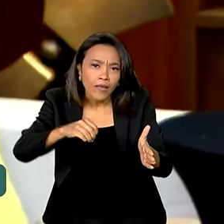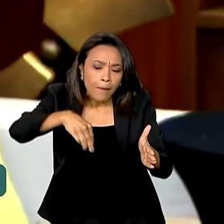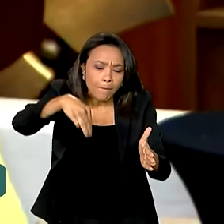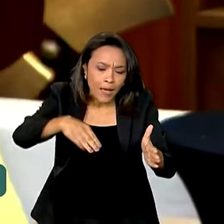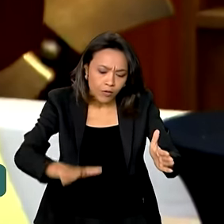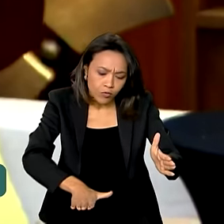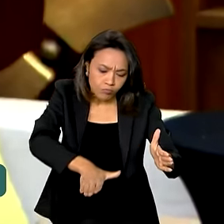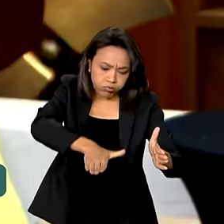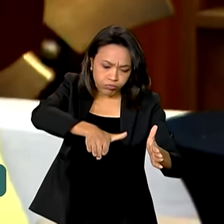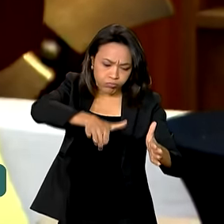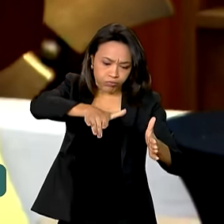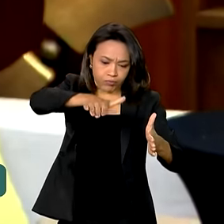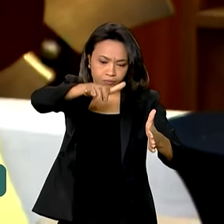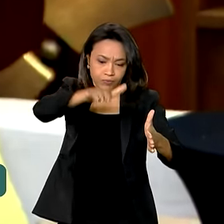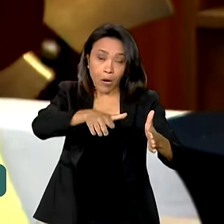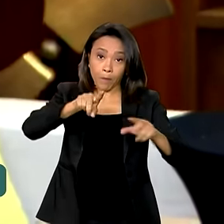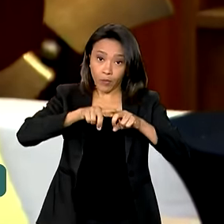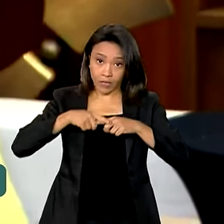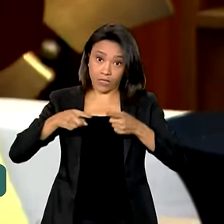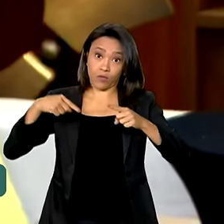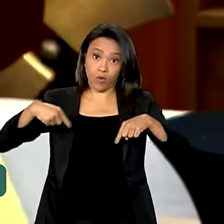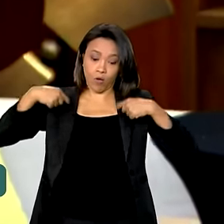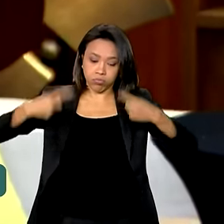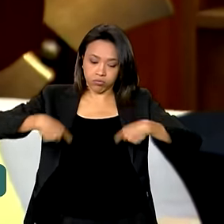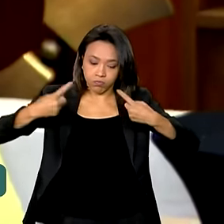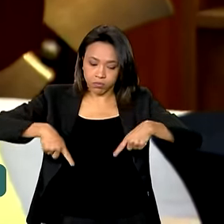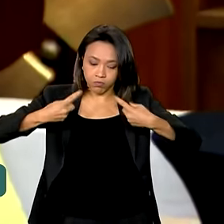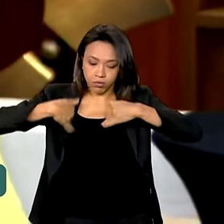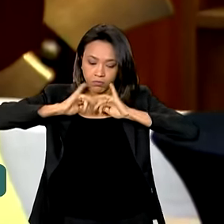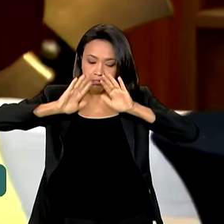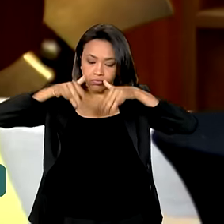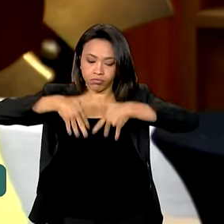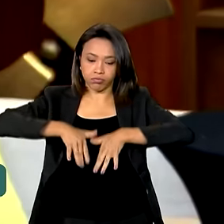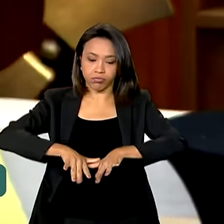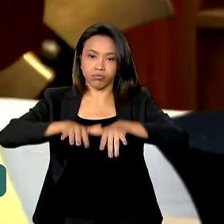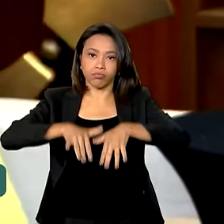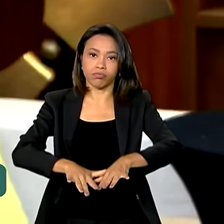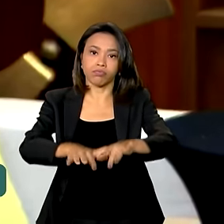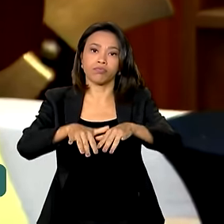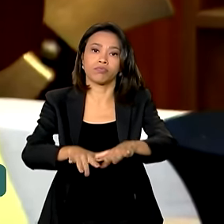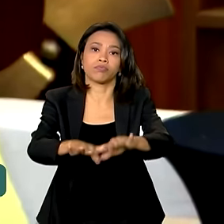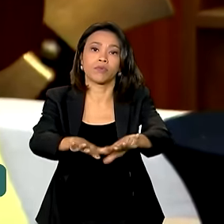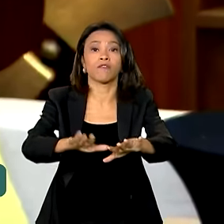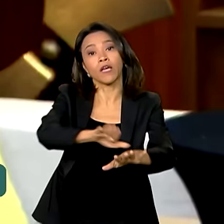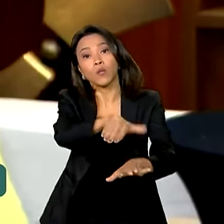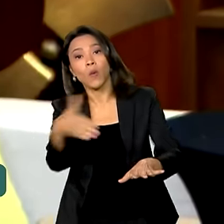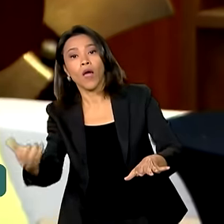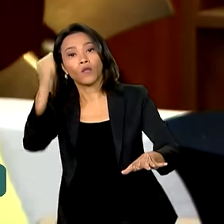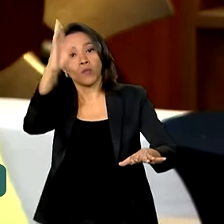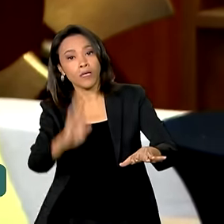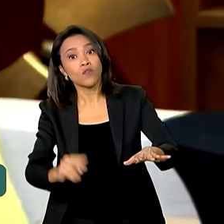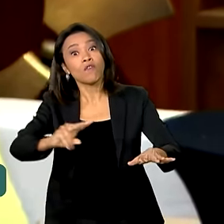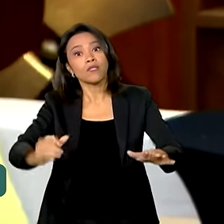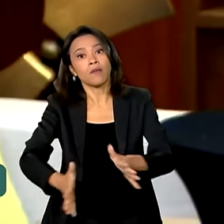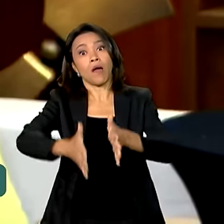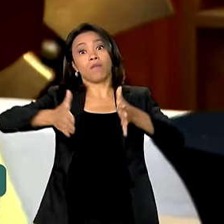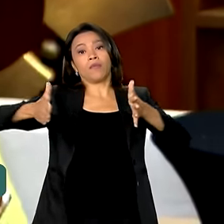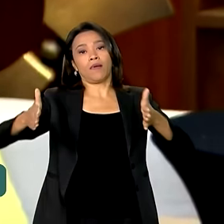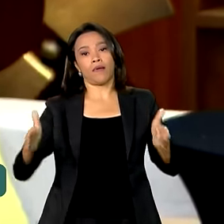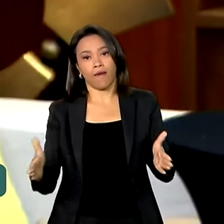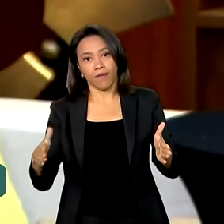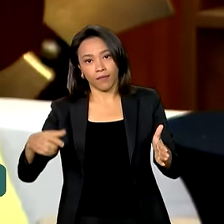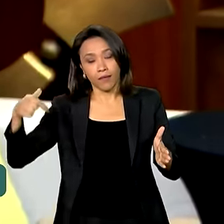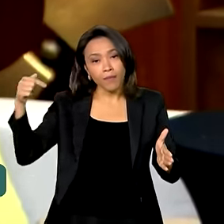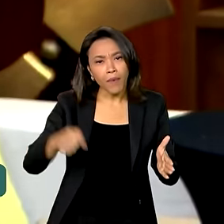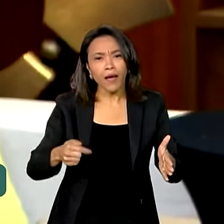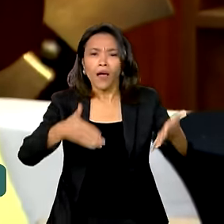da usina hidrelétrica de Giral, que fica do lado brasileiro do Madeira, em Rondônia, será ampliada. Para